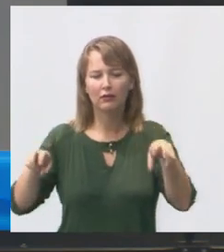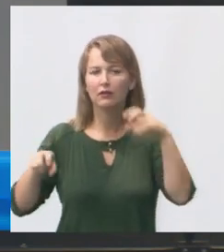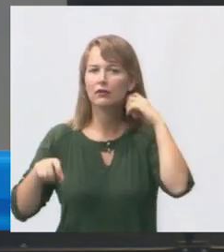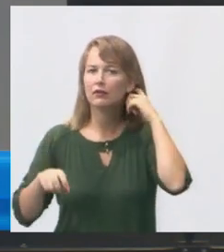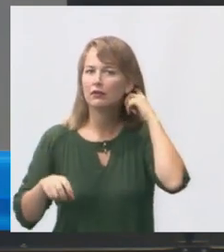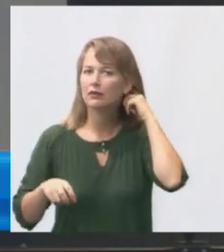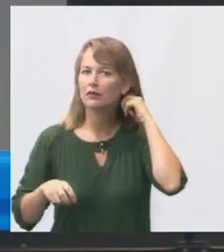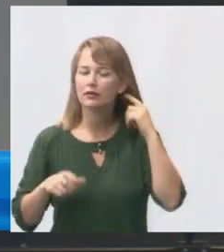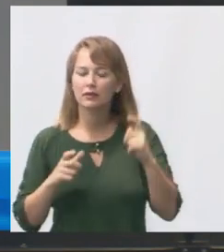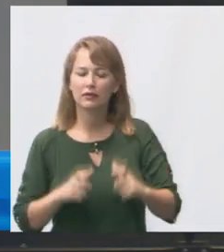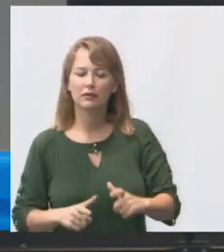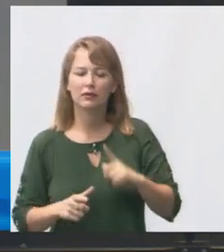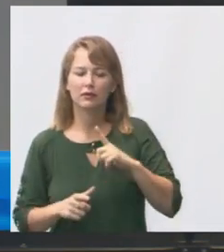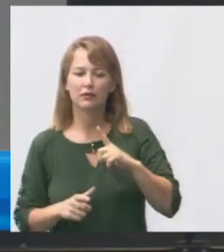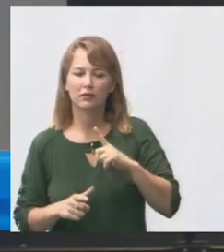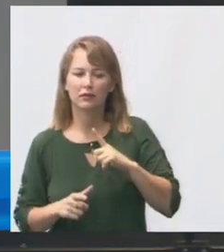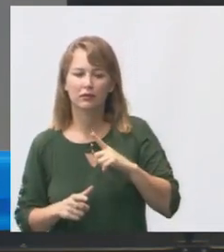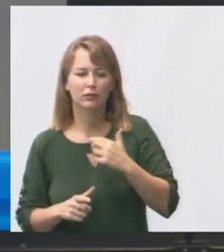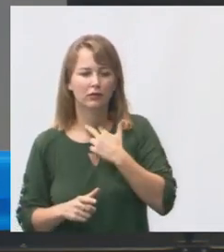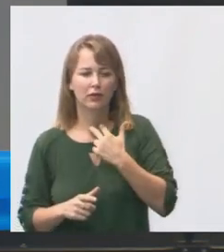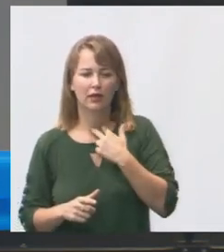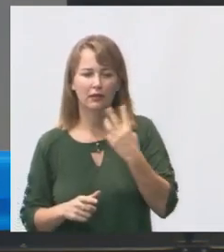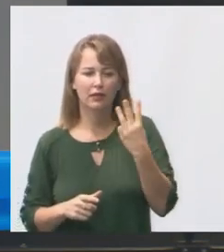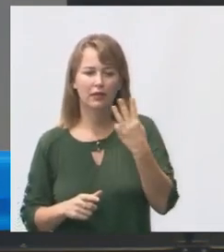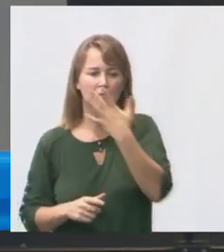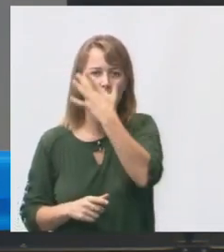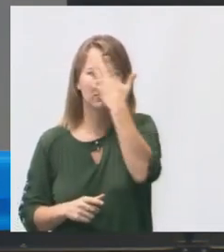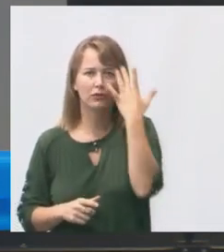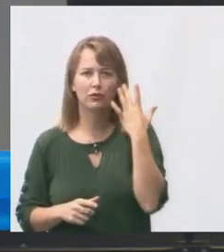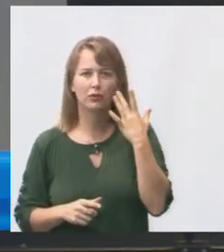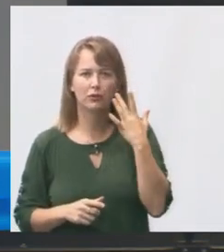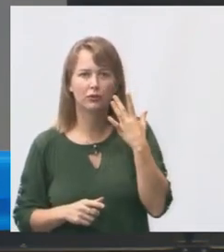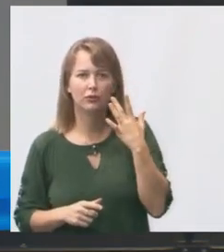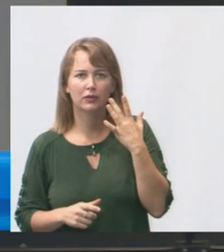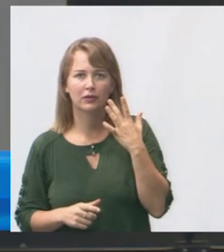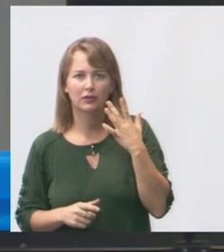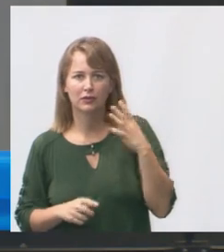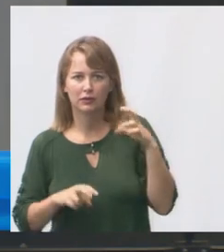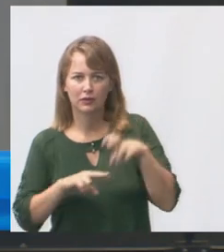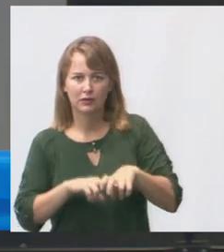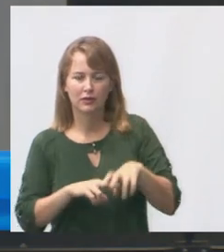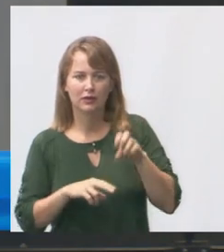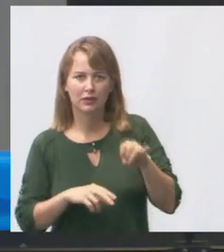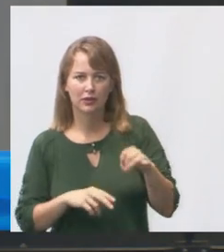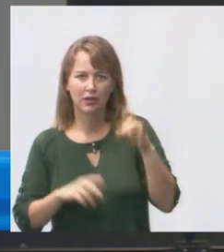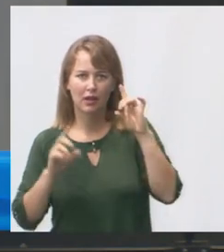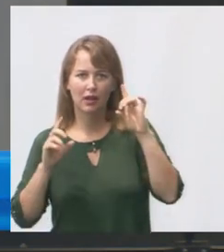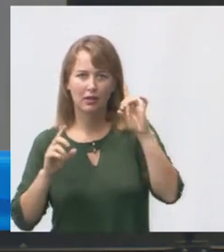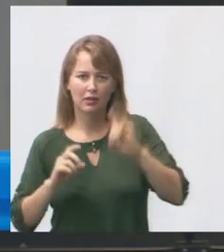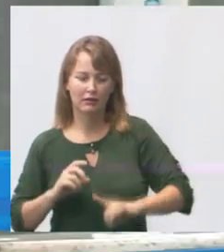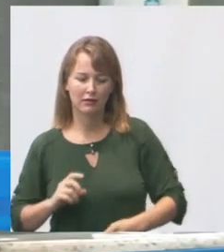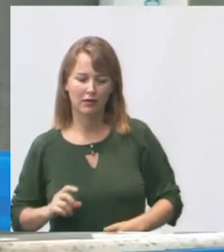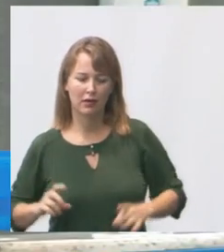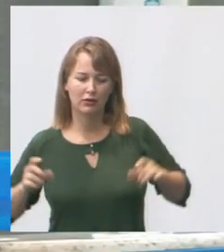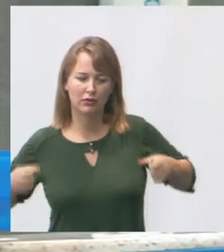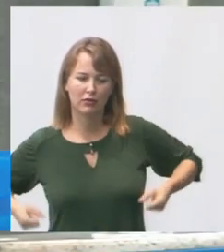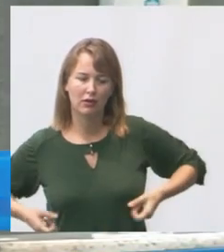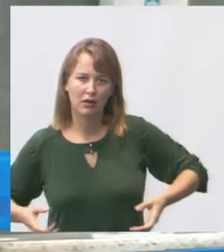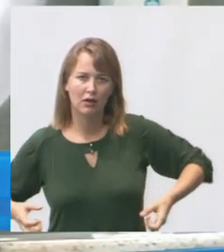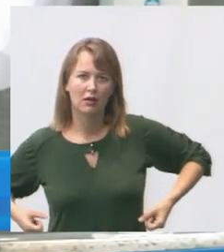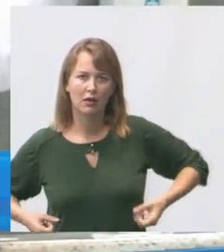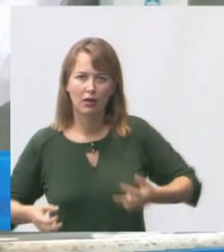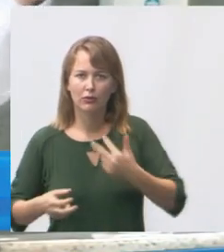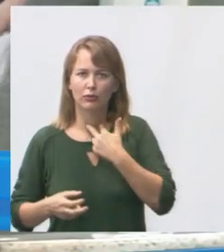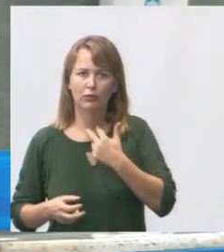locais que não cabe nem 3 pessoas ao mesmo tempo nas cadeiras se entrar um deficiente com uma cadeira de roda por exemplo